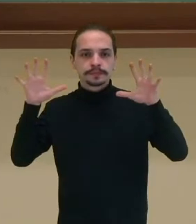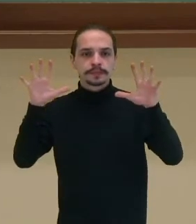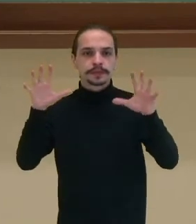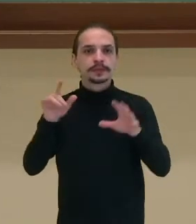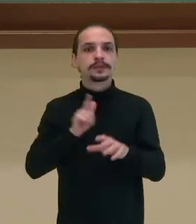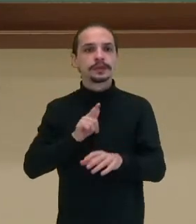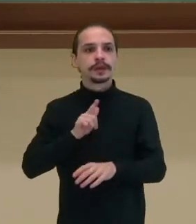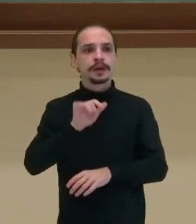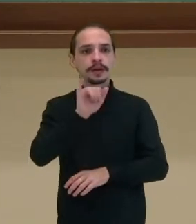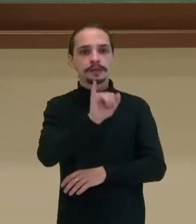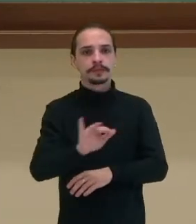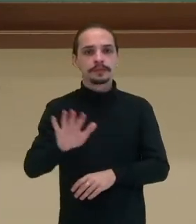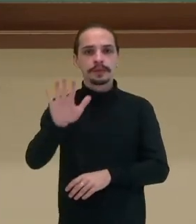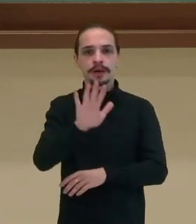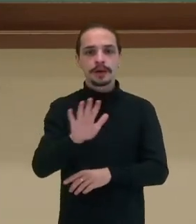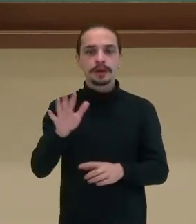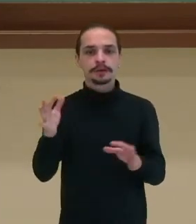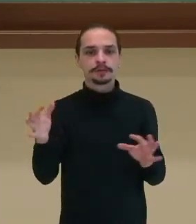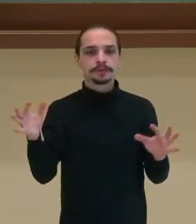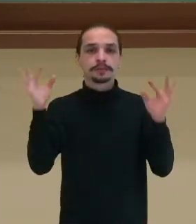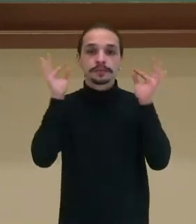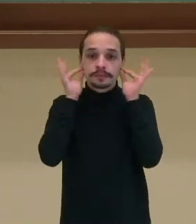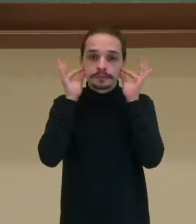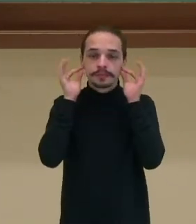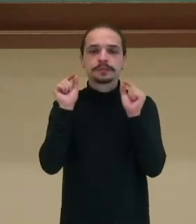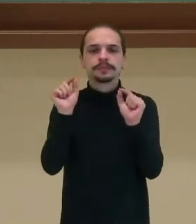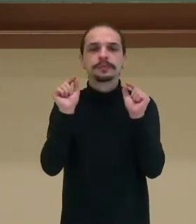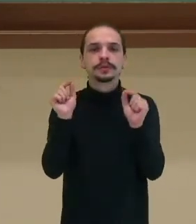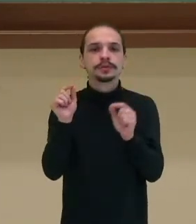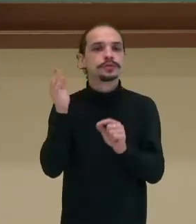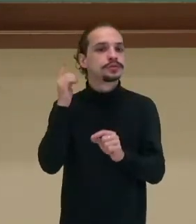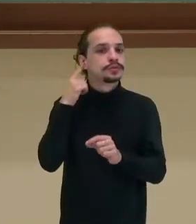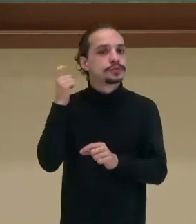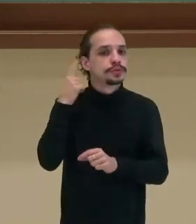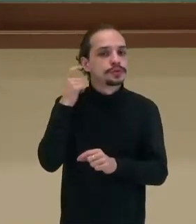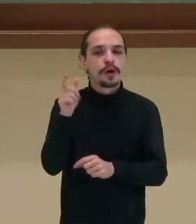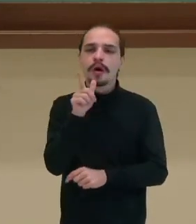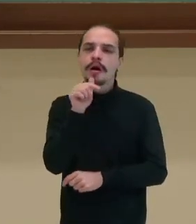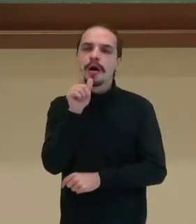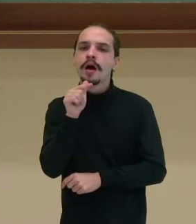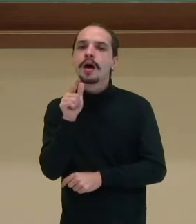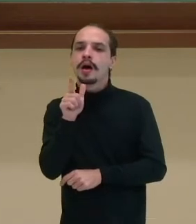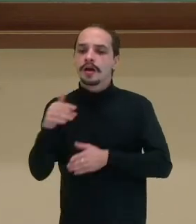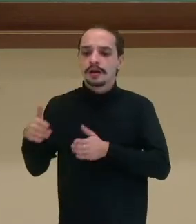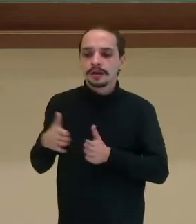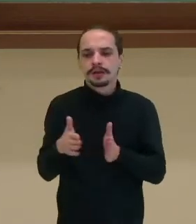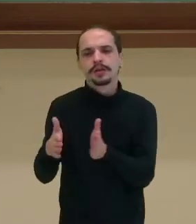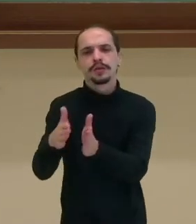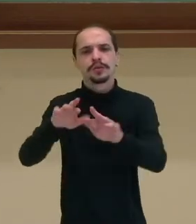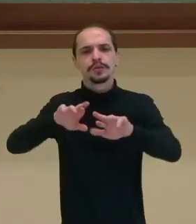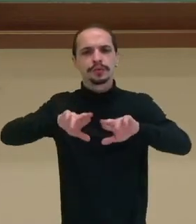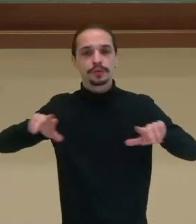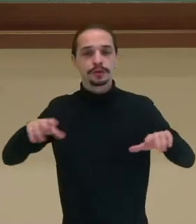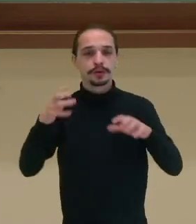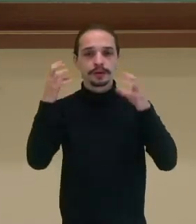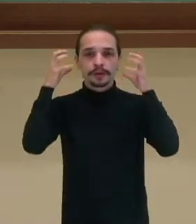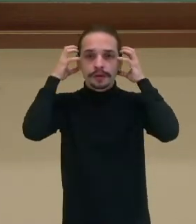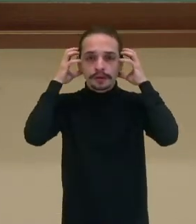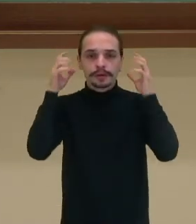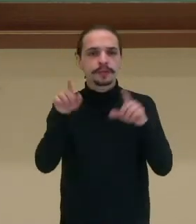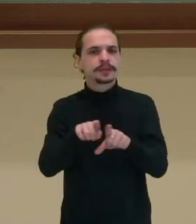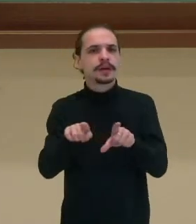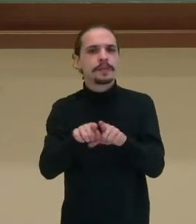imagem da paisagem e os sons, né? Ele propõe sons de água, de rio, nesses fones, mas também sons de